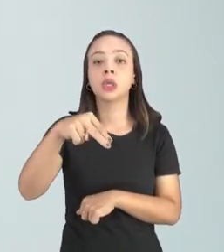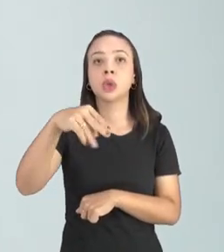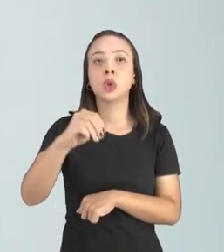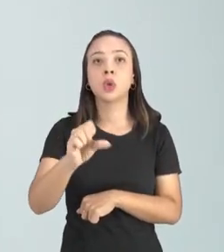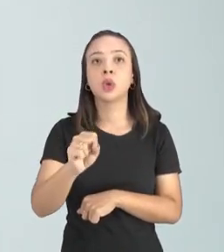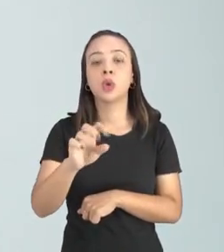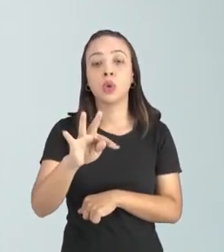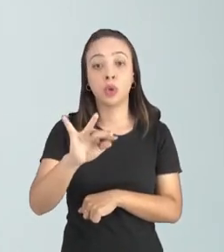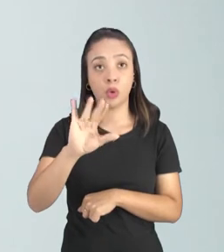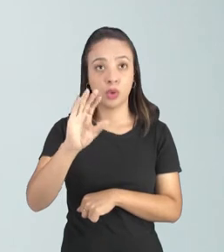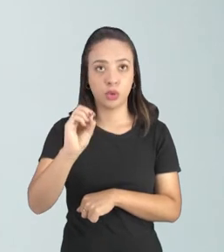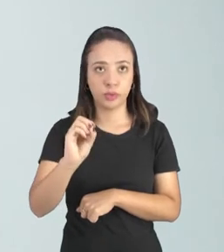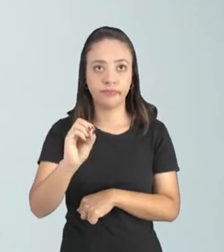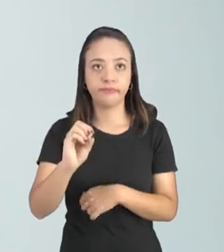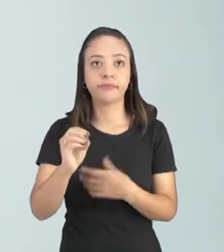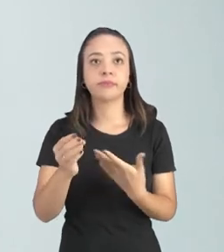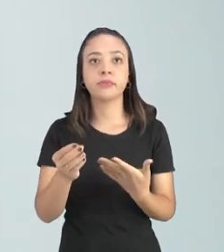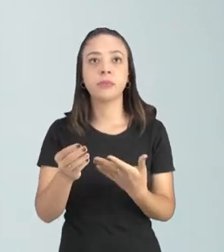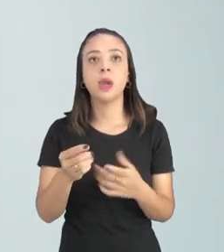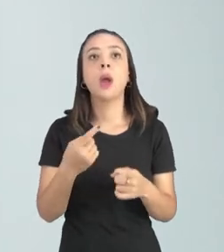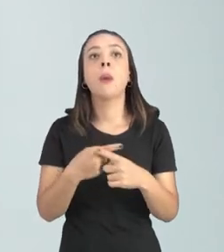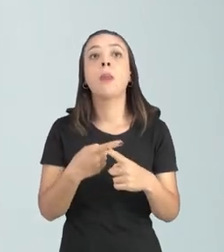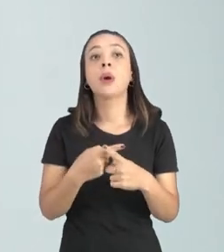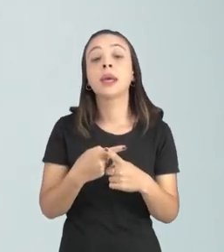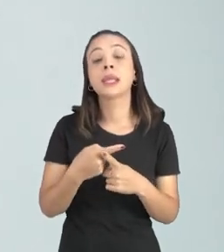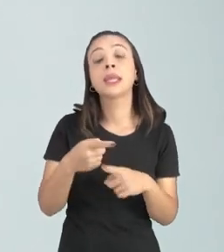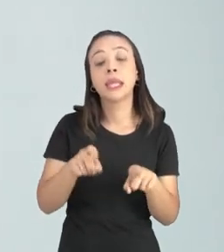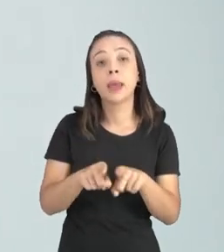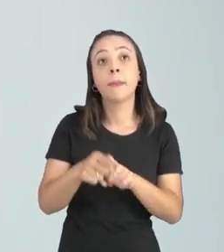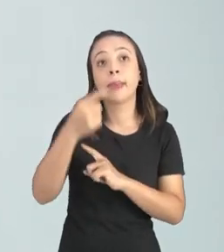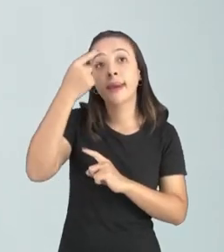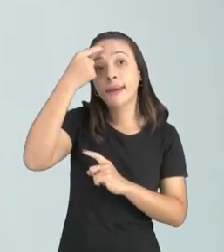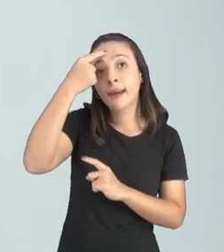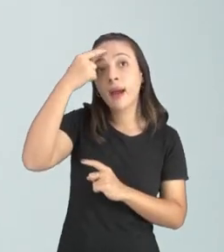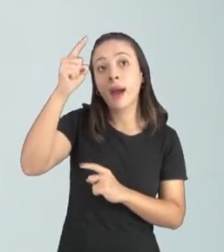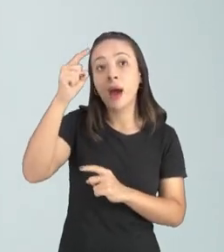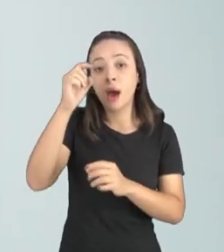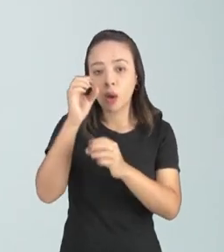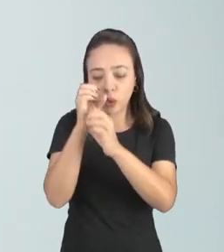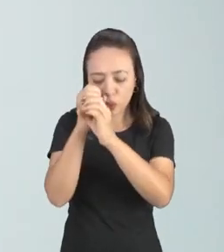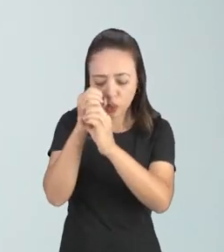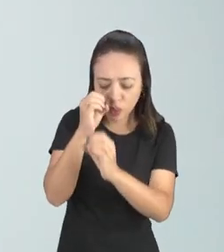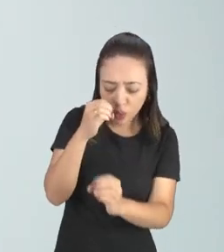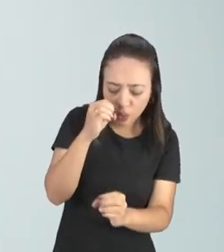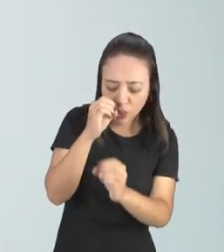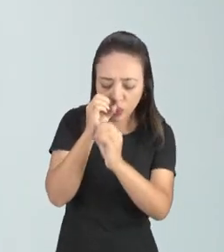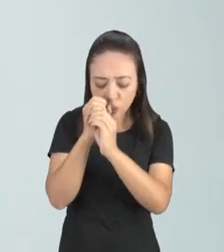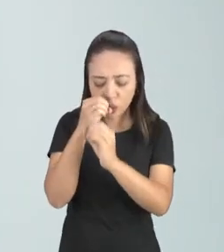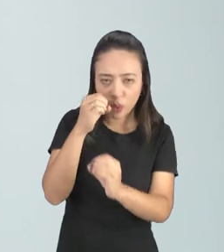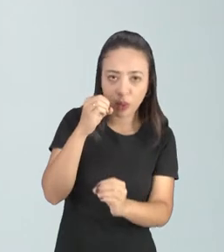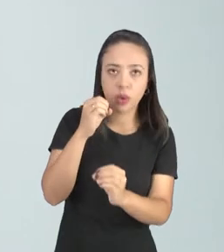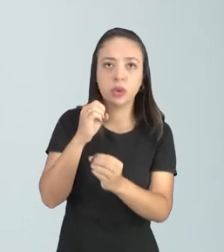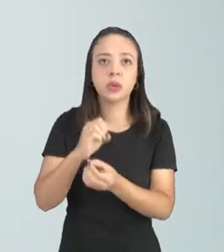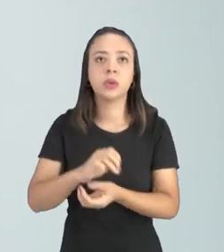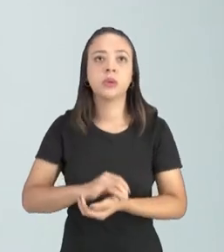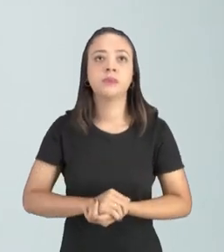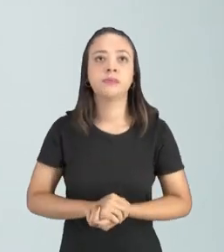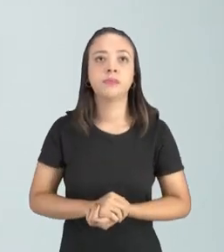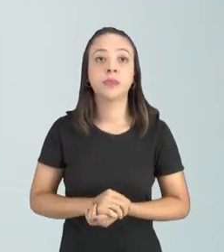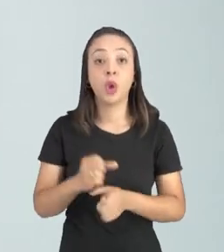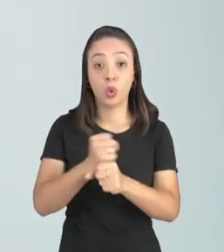1882 robert né coque foi